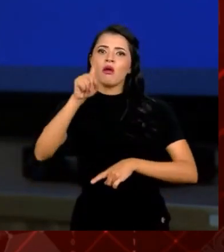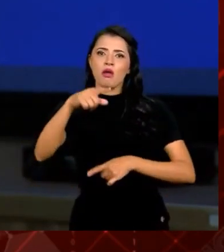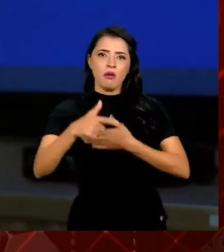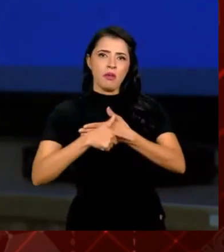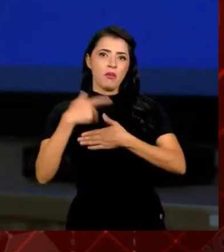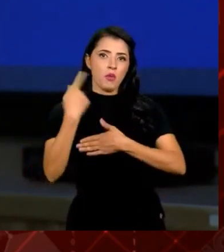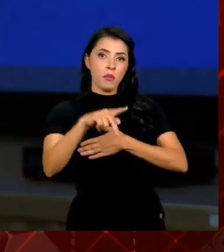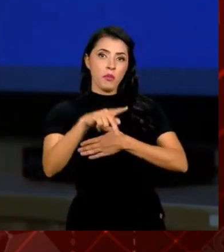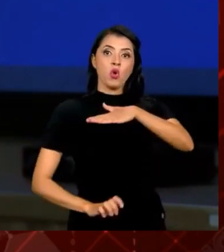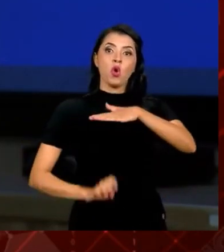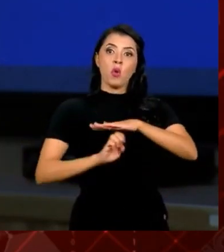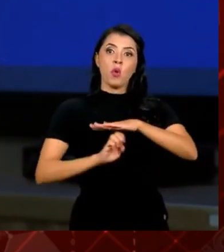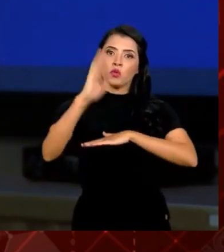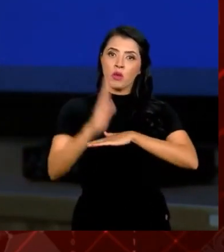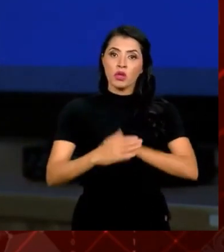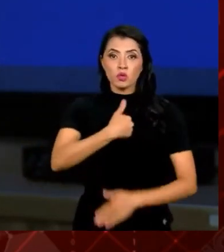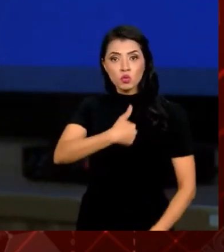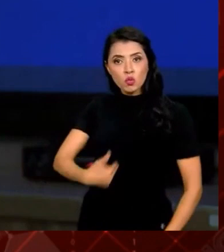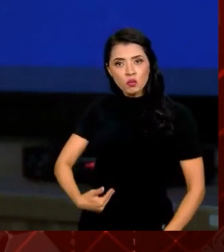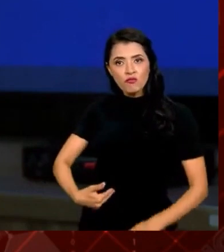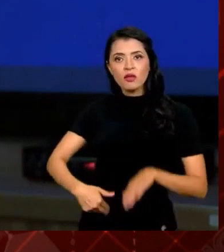do Estado, do governo,